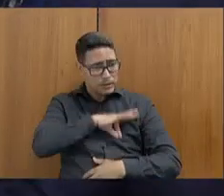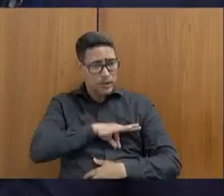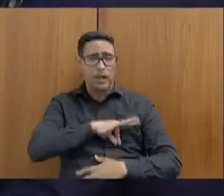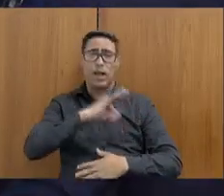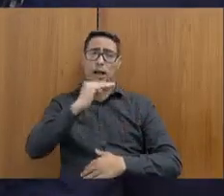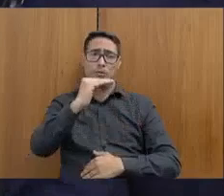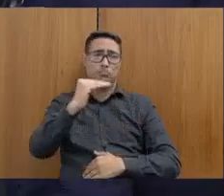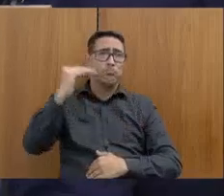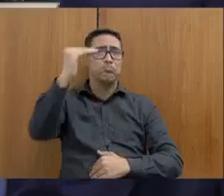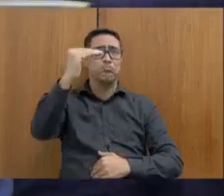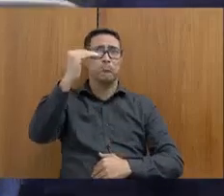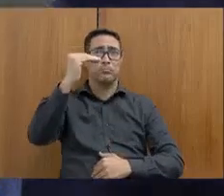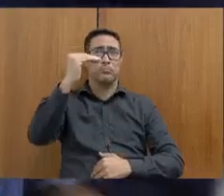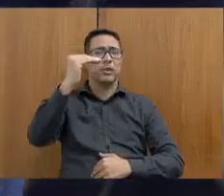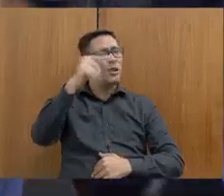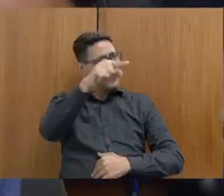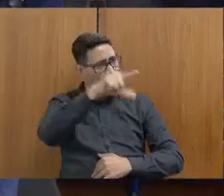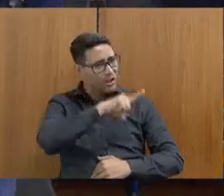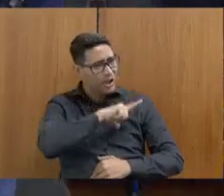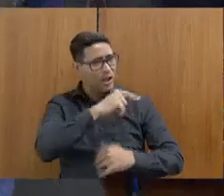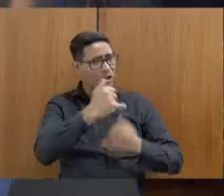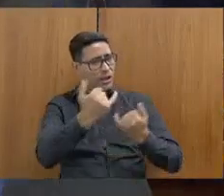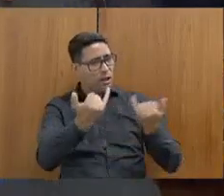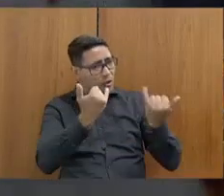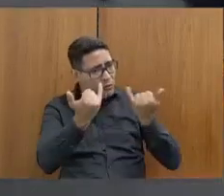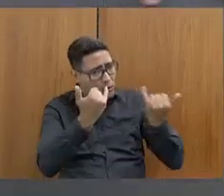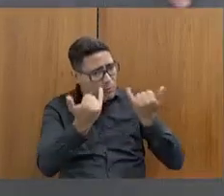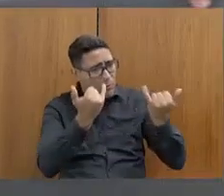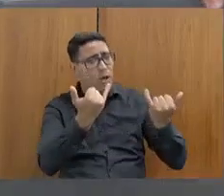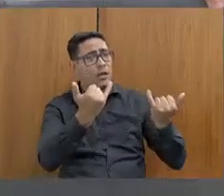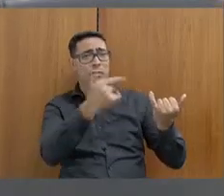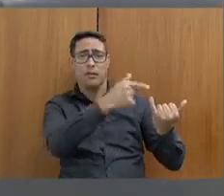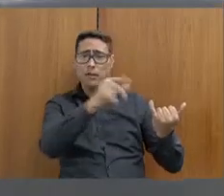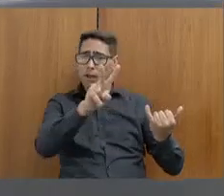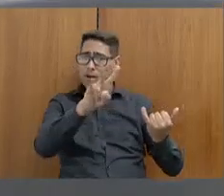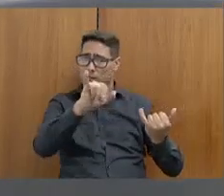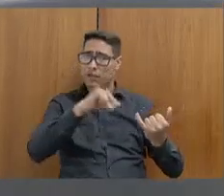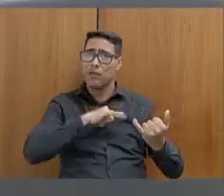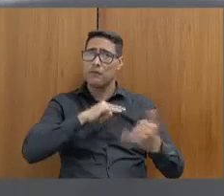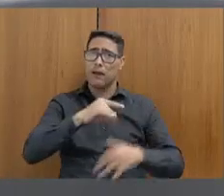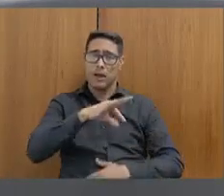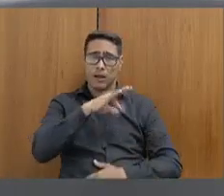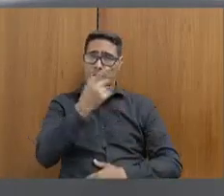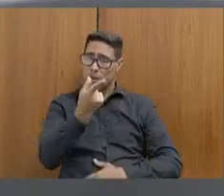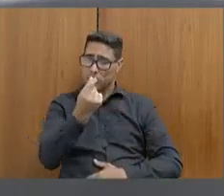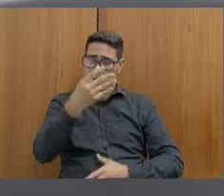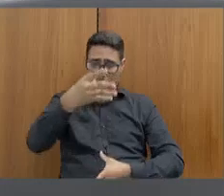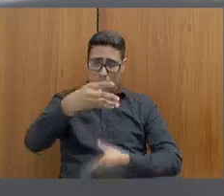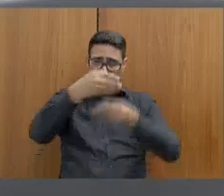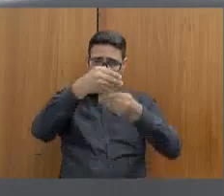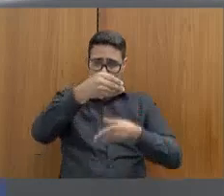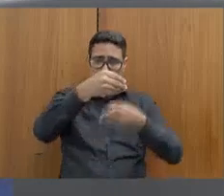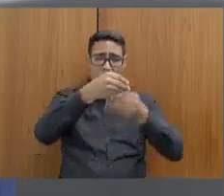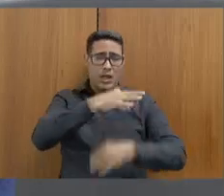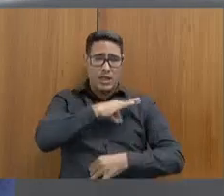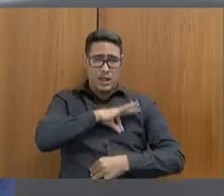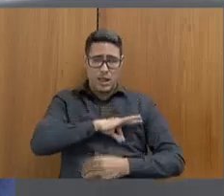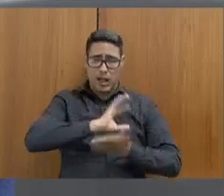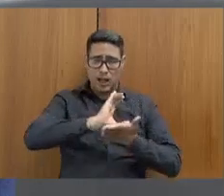o senhor tem alguma informação sobre a recomposição salarial dos servidores da segurança pública para